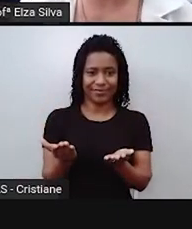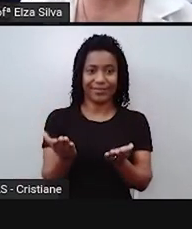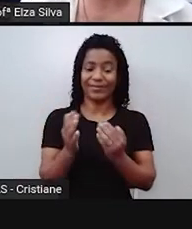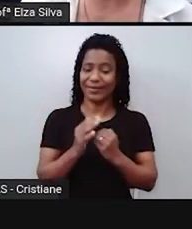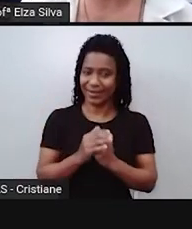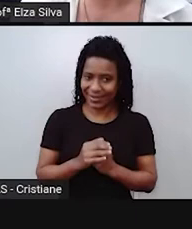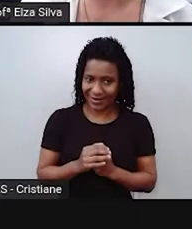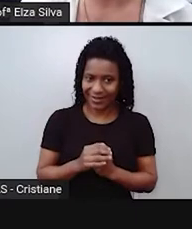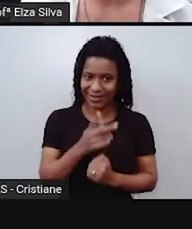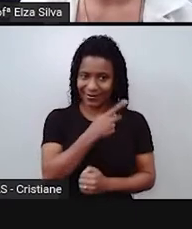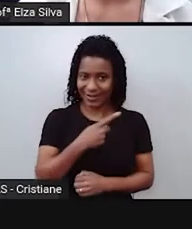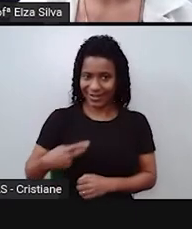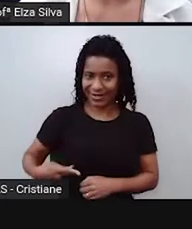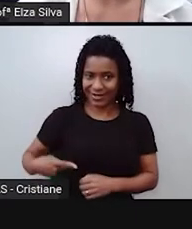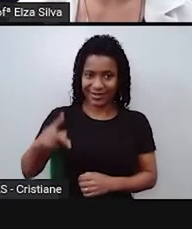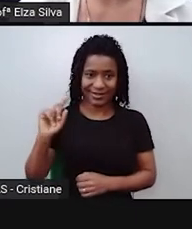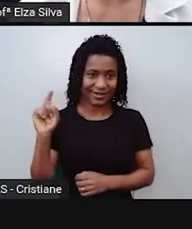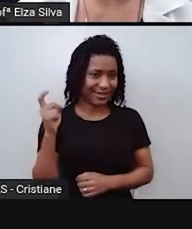Estados Unidos da América.